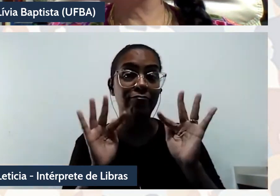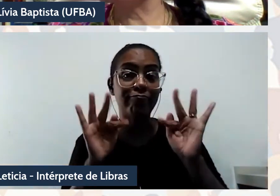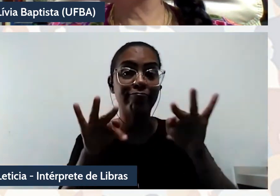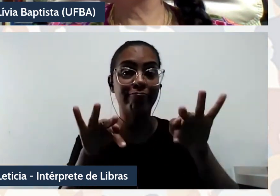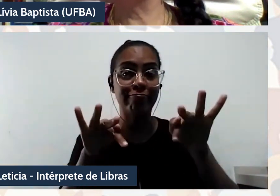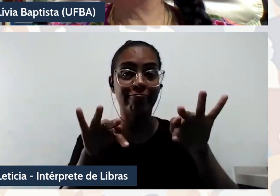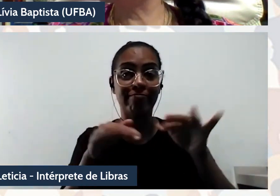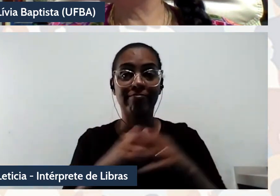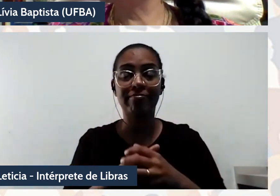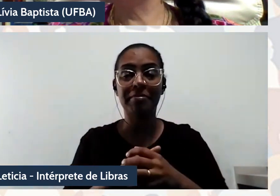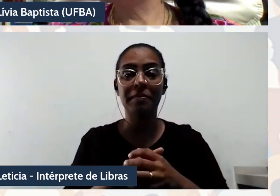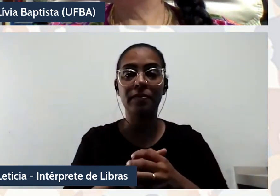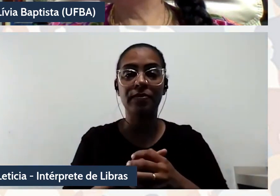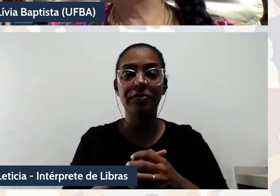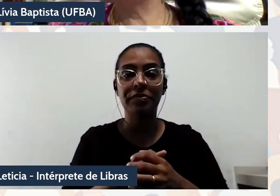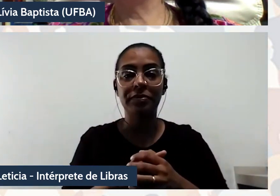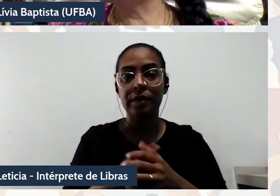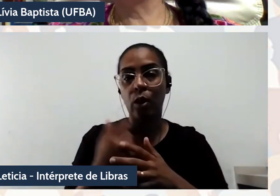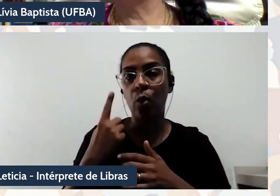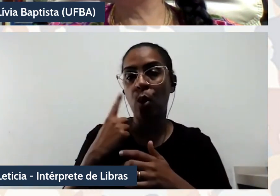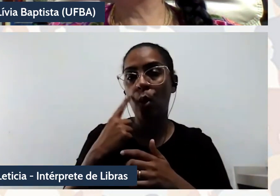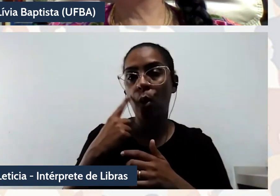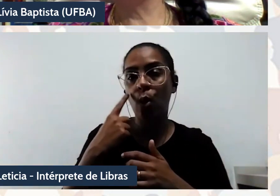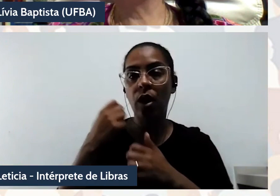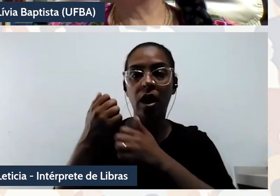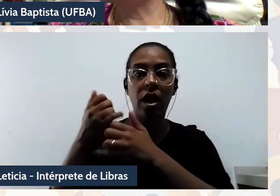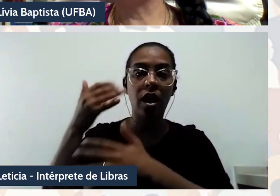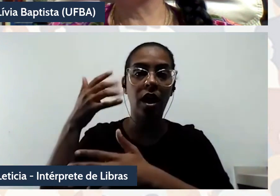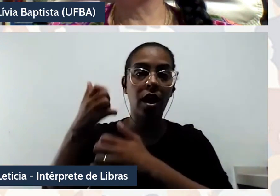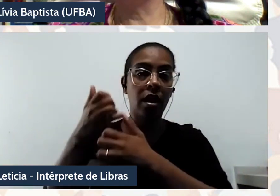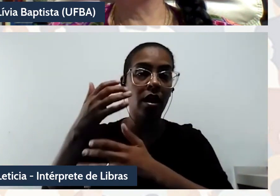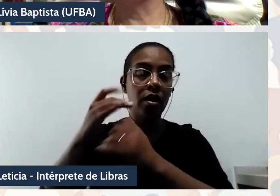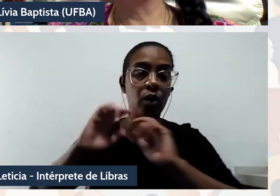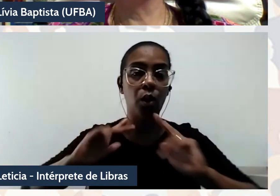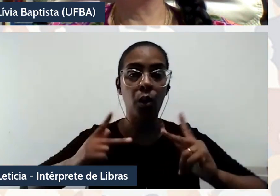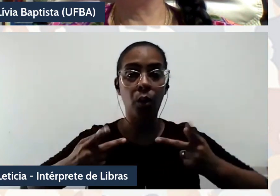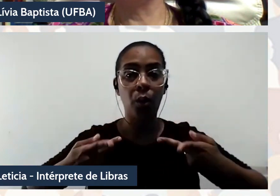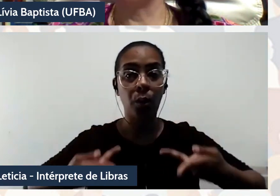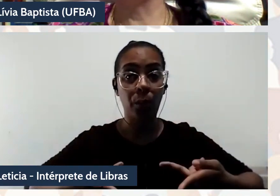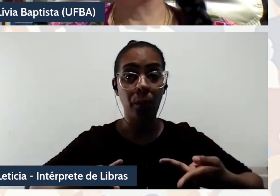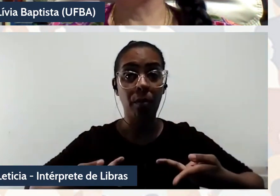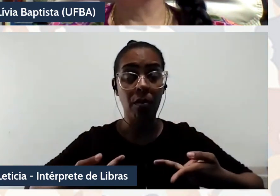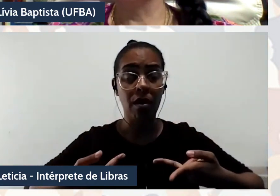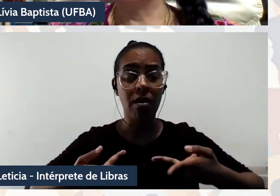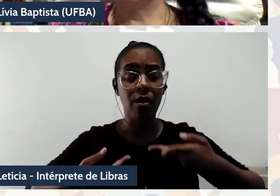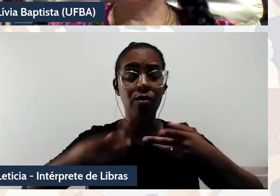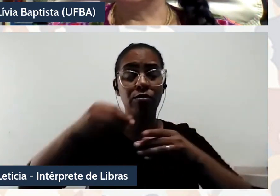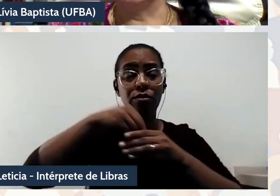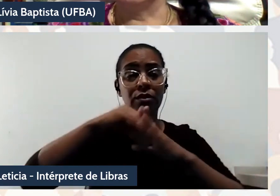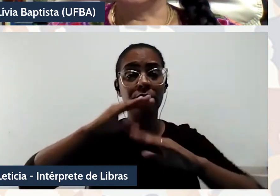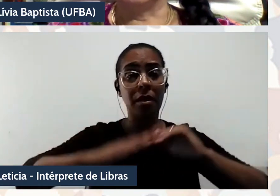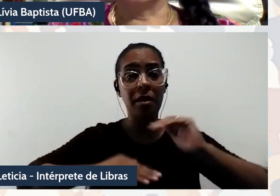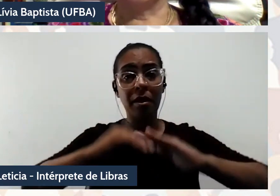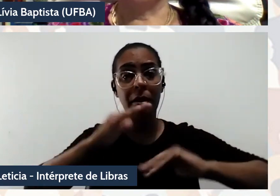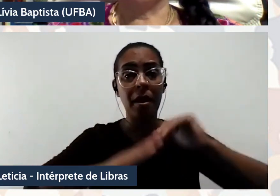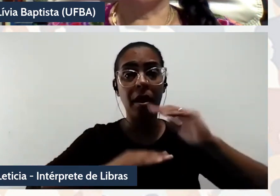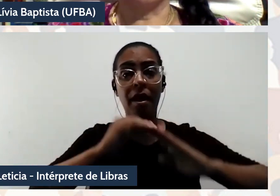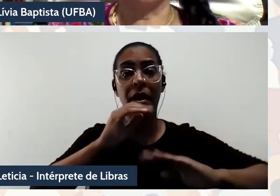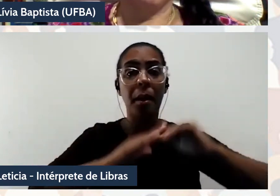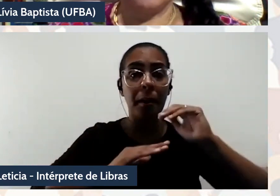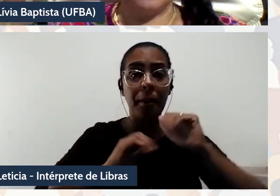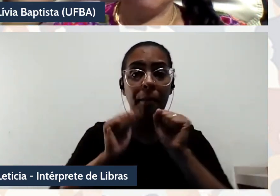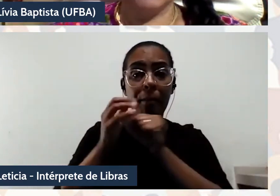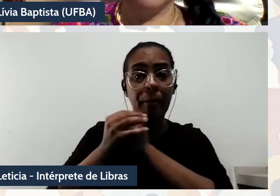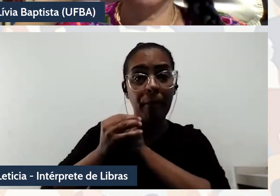comentário sobre desumanização mesmo dentro de praxas ditas decoloniais. Eu